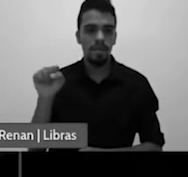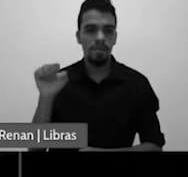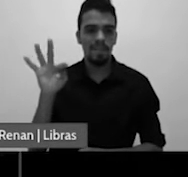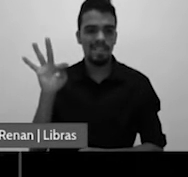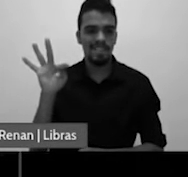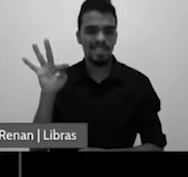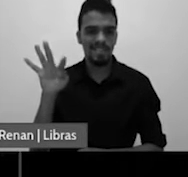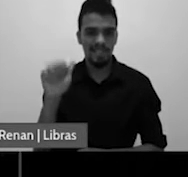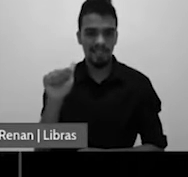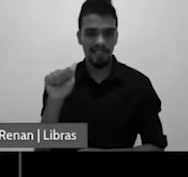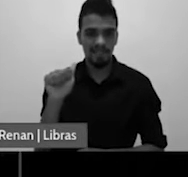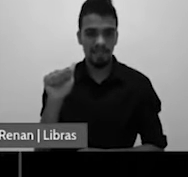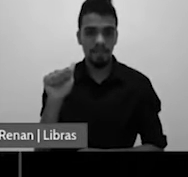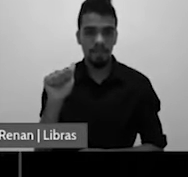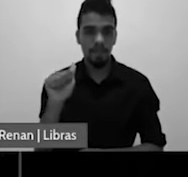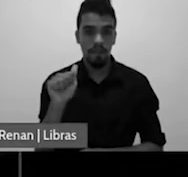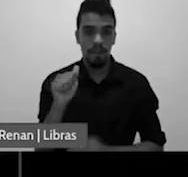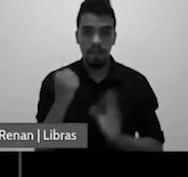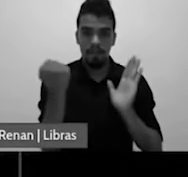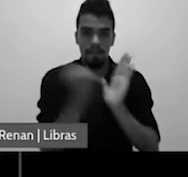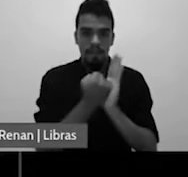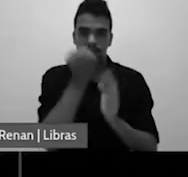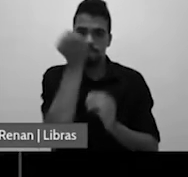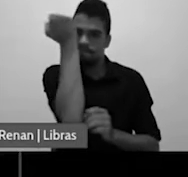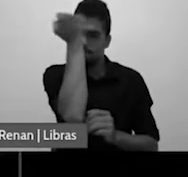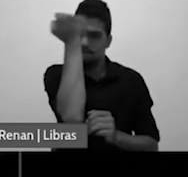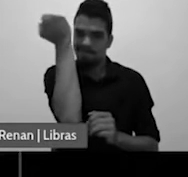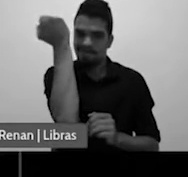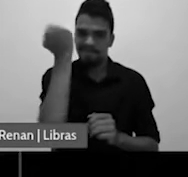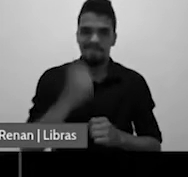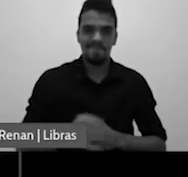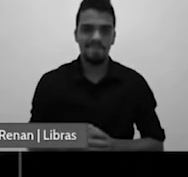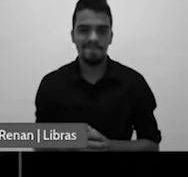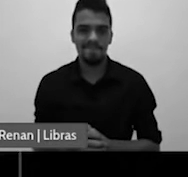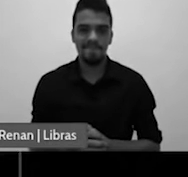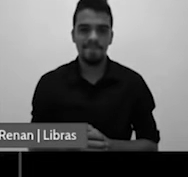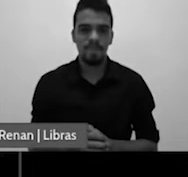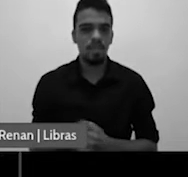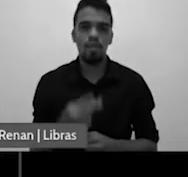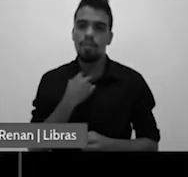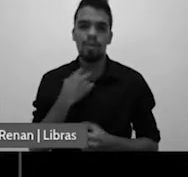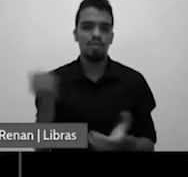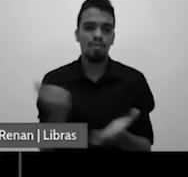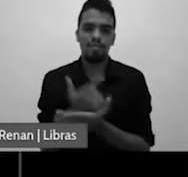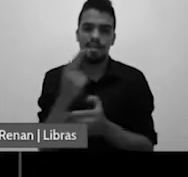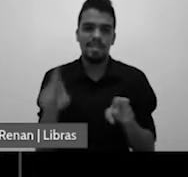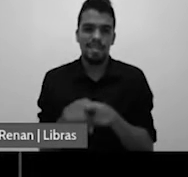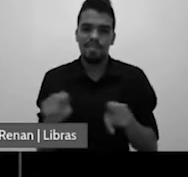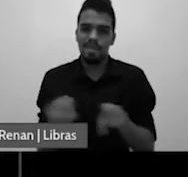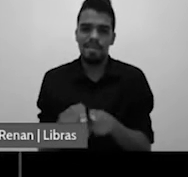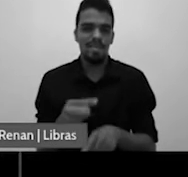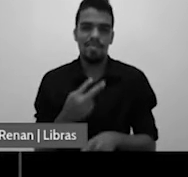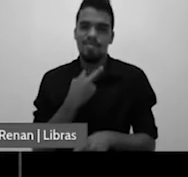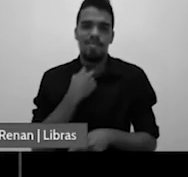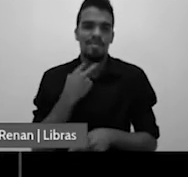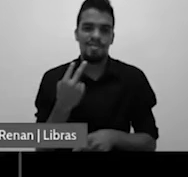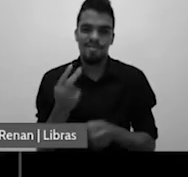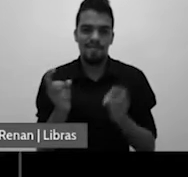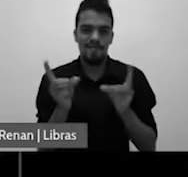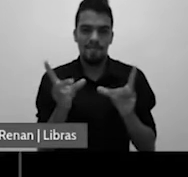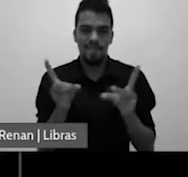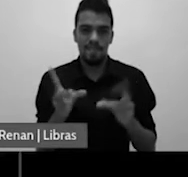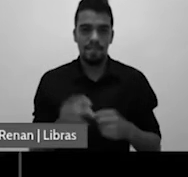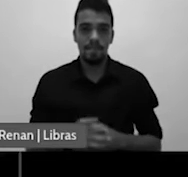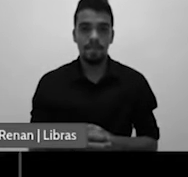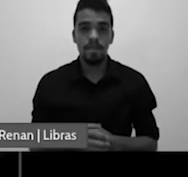nome, não poderá comprar ou vender. Em seguida, Apocalipse 14, diz que os 144 mil têm o nome de